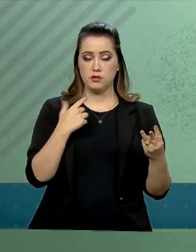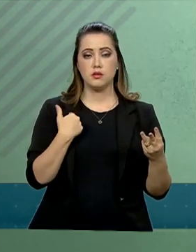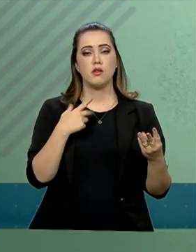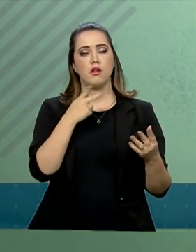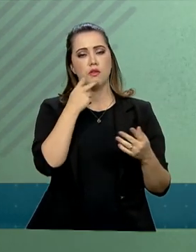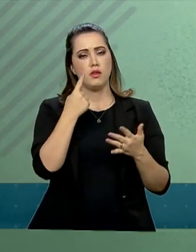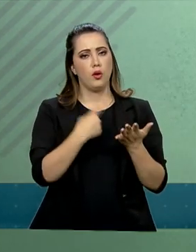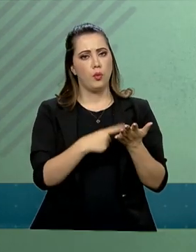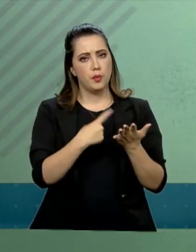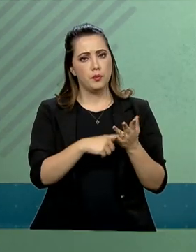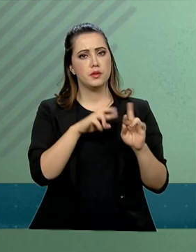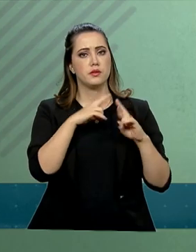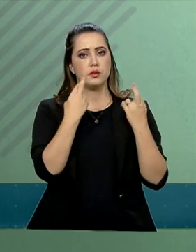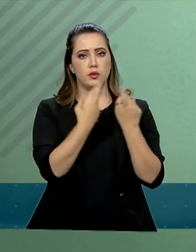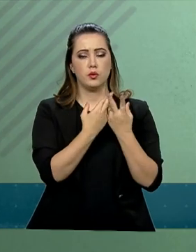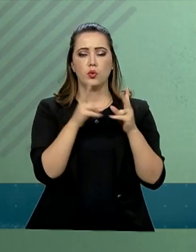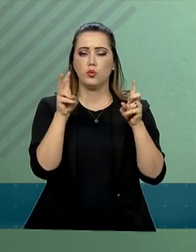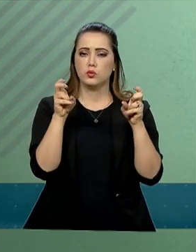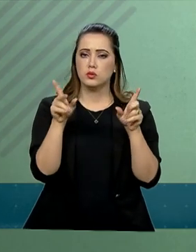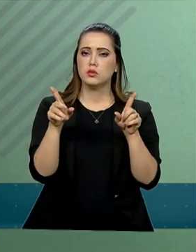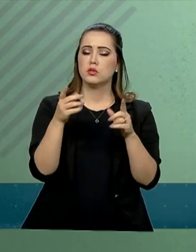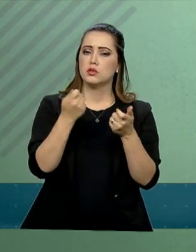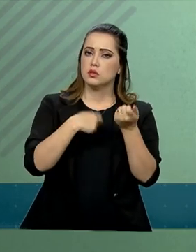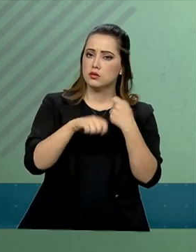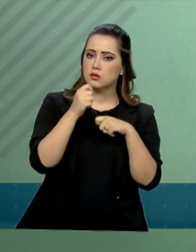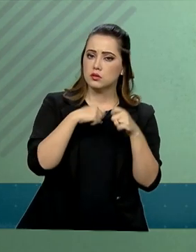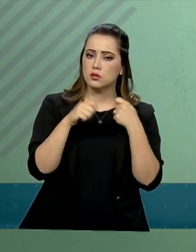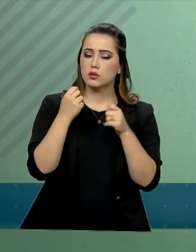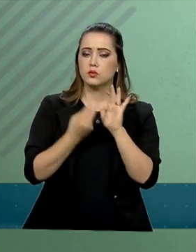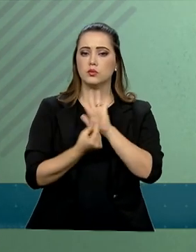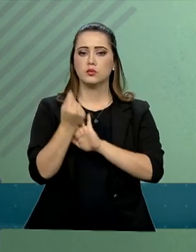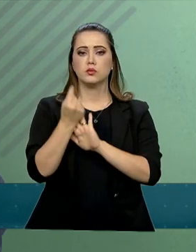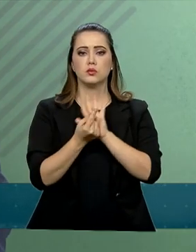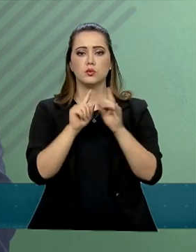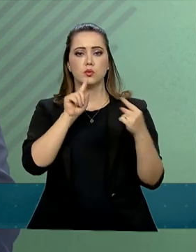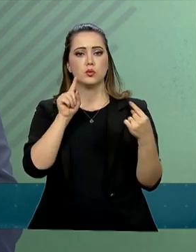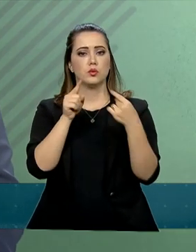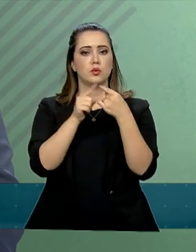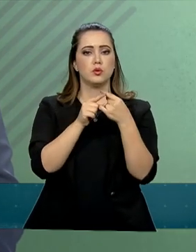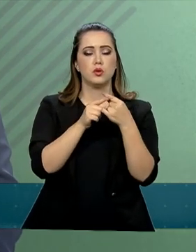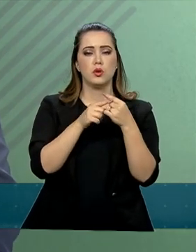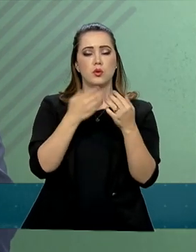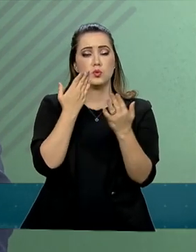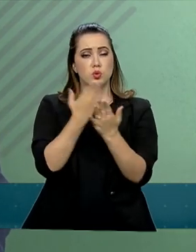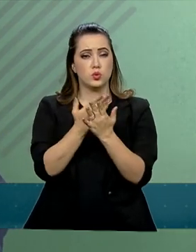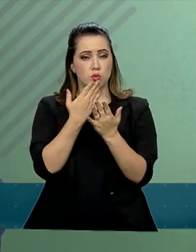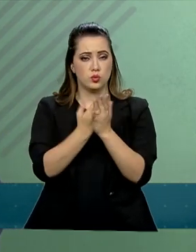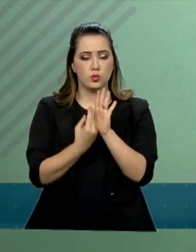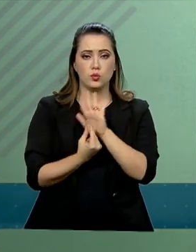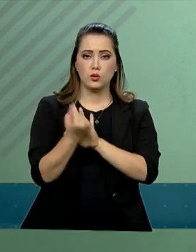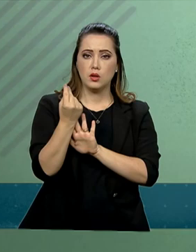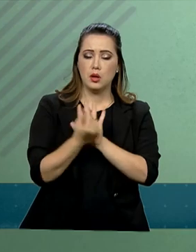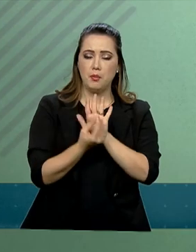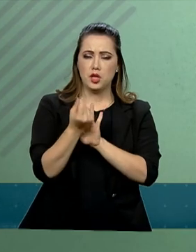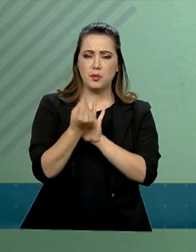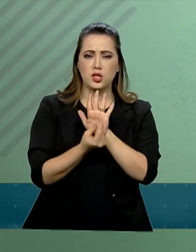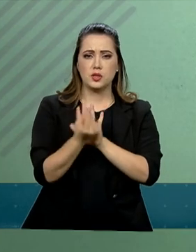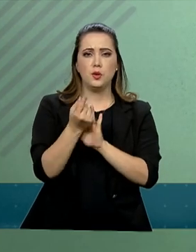econômicas e orçamentárias com foco na análise de receita e despesas.